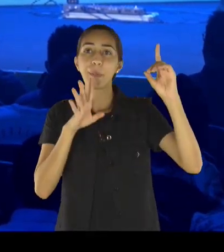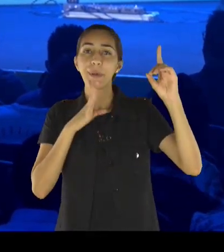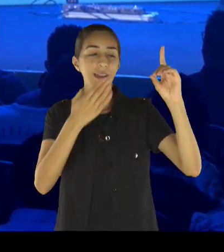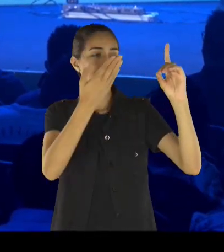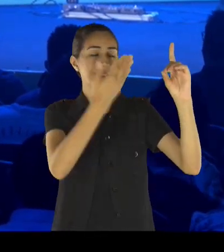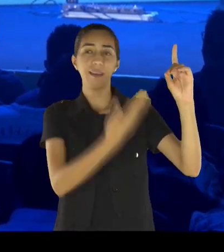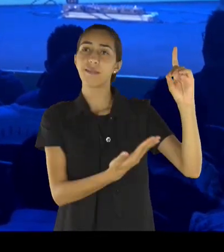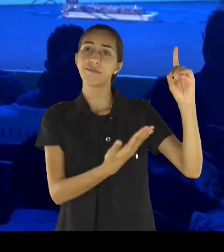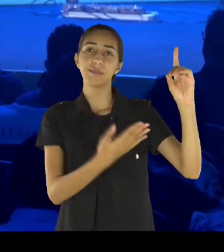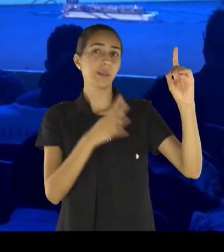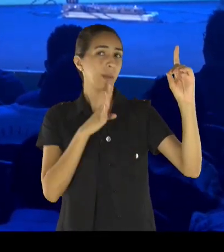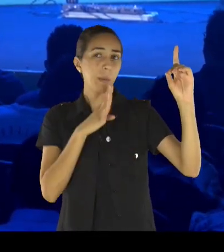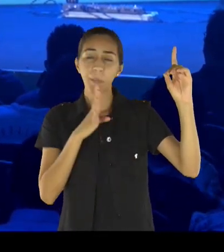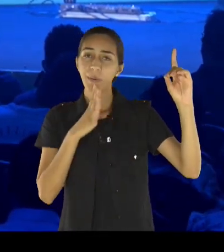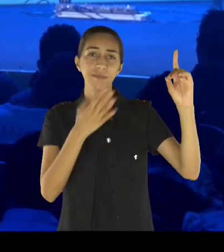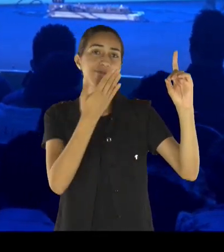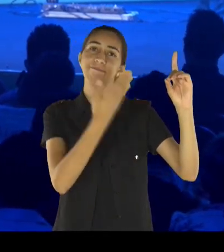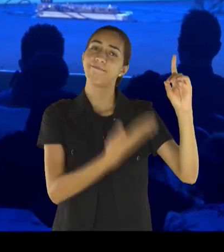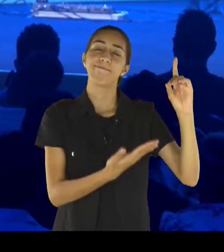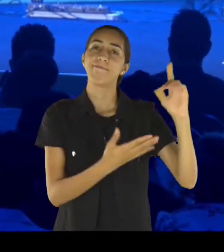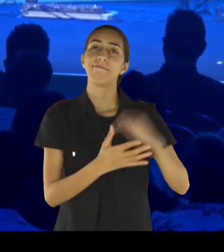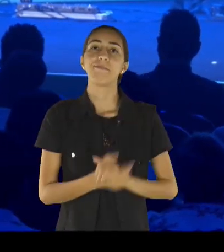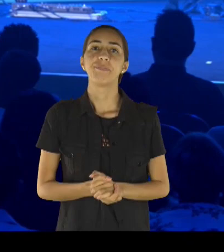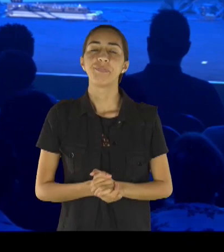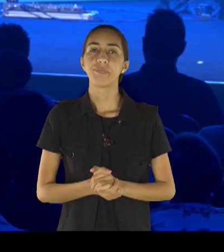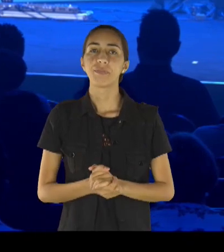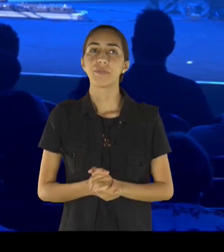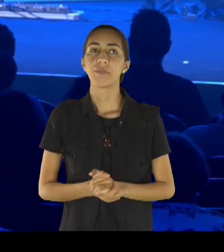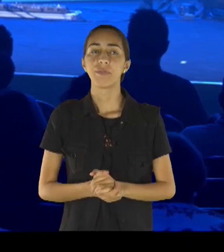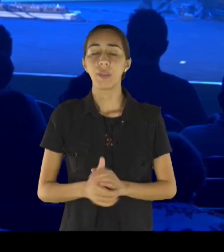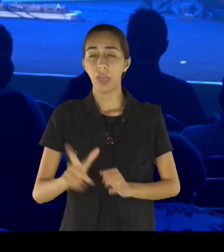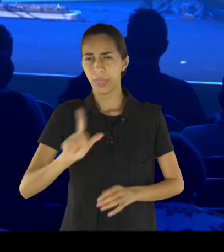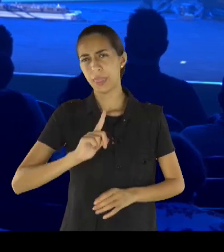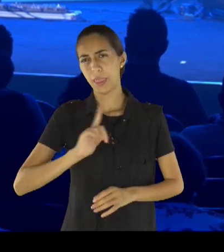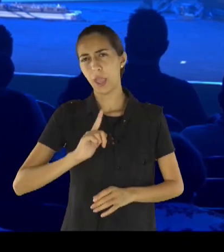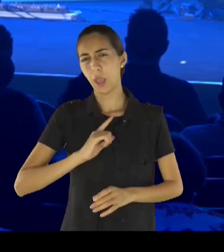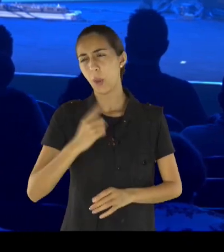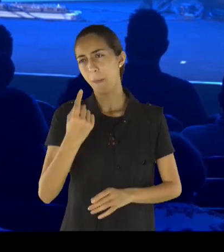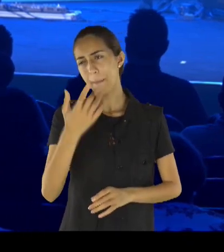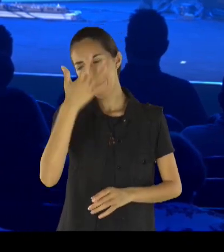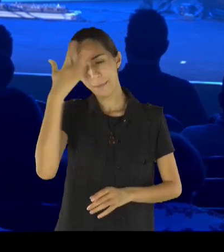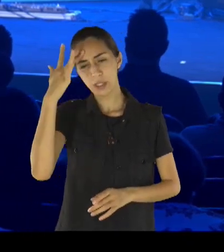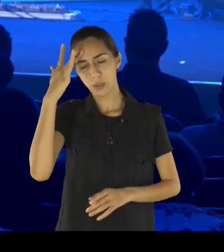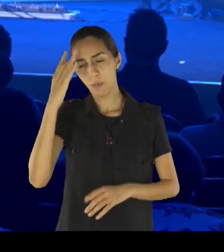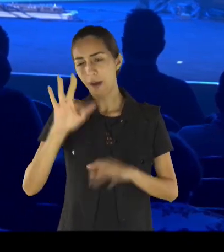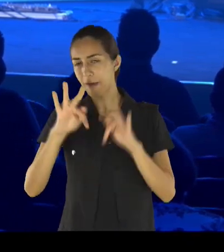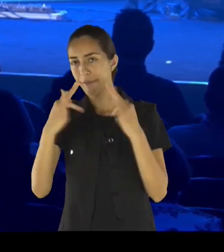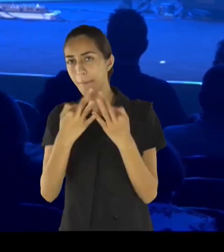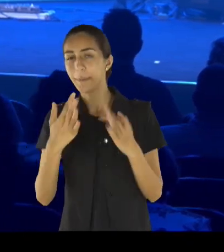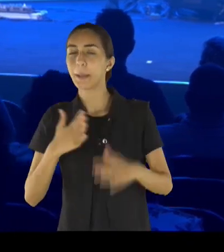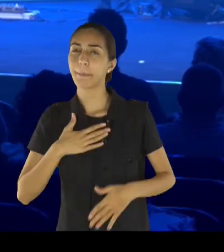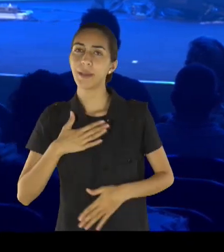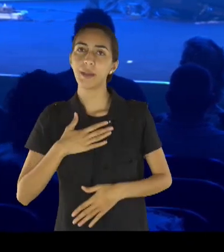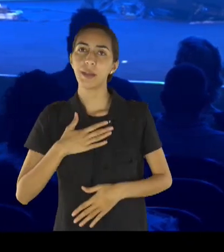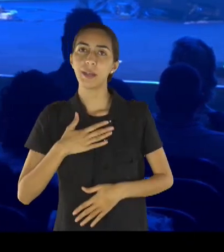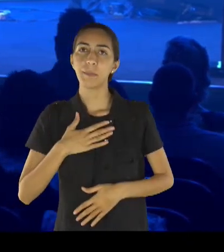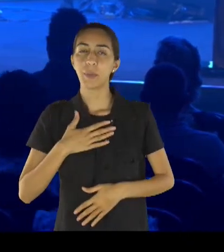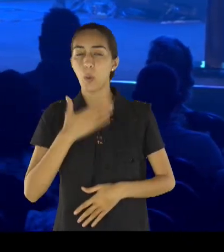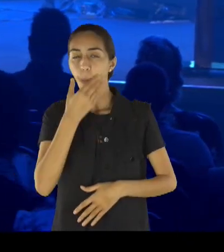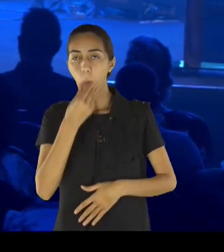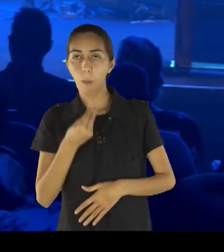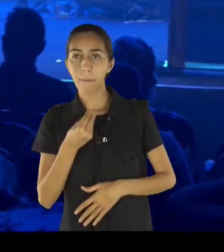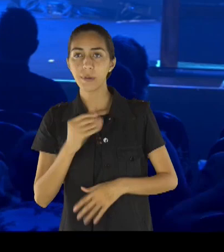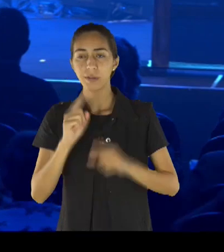mãe, hoje, tem um parente, que só chora, ele, está viúvo, e os filhos,